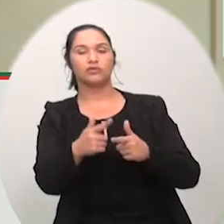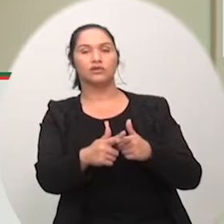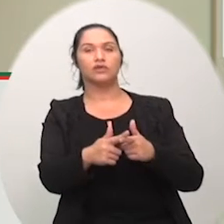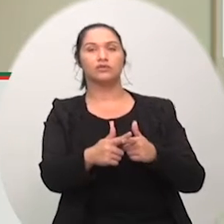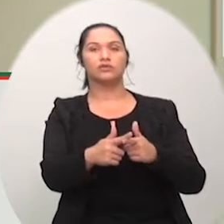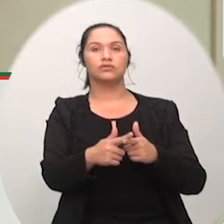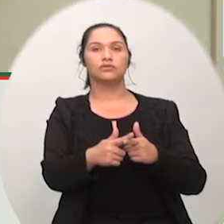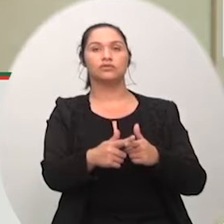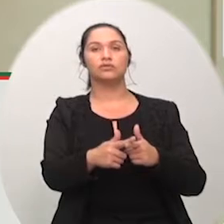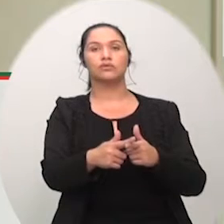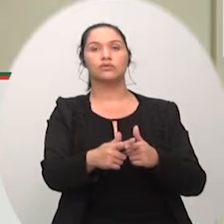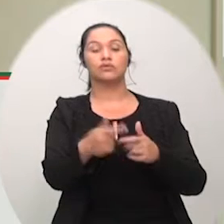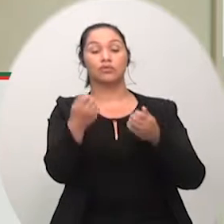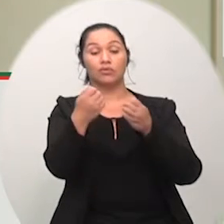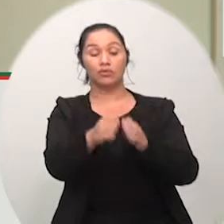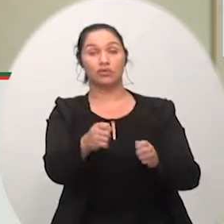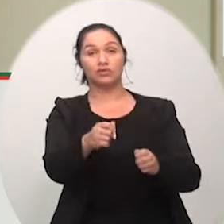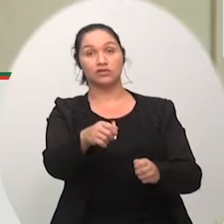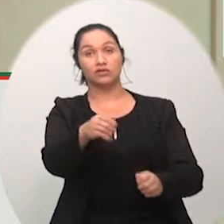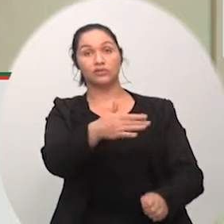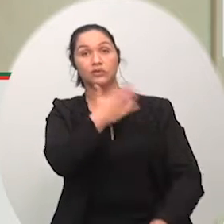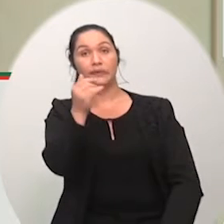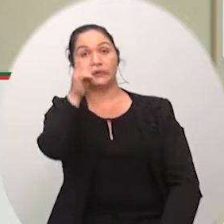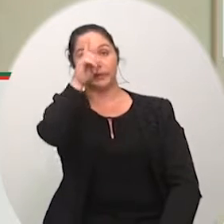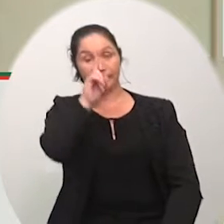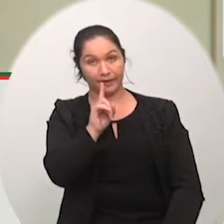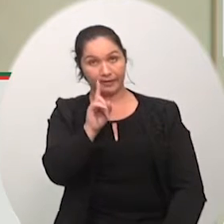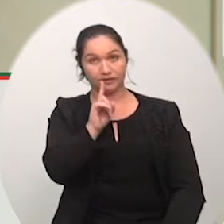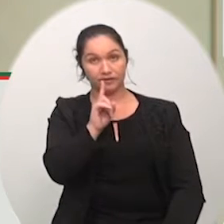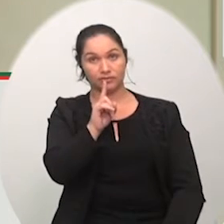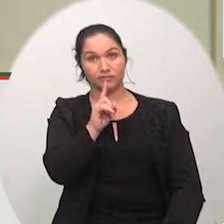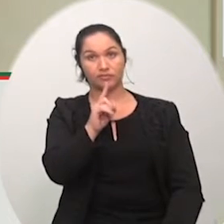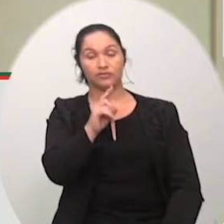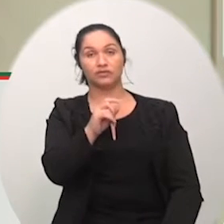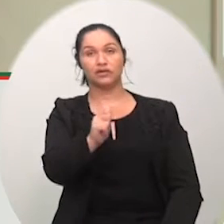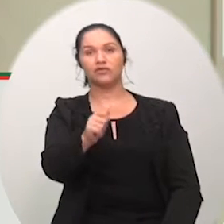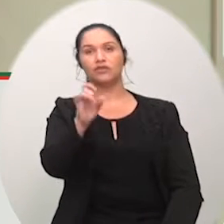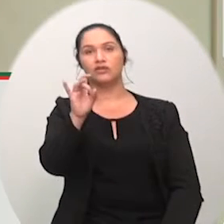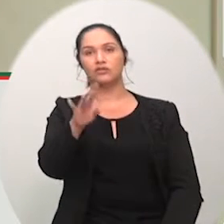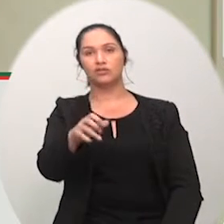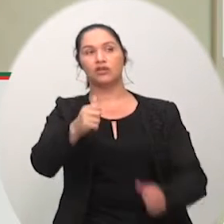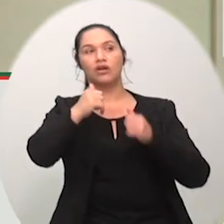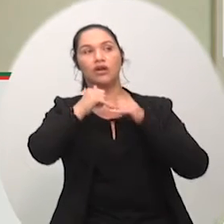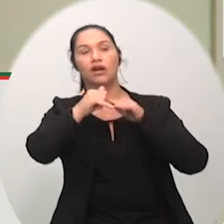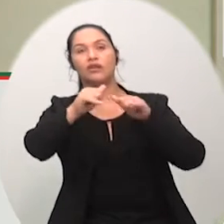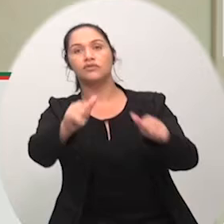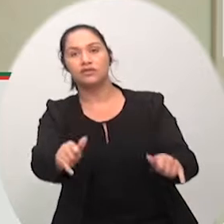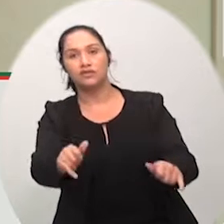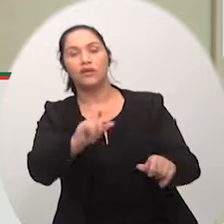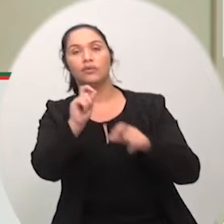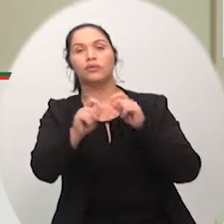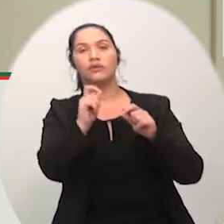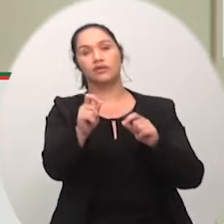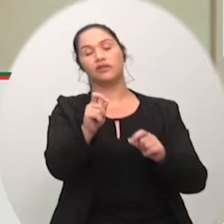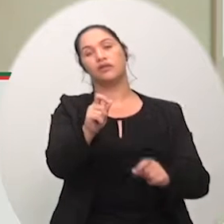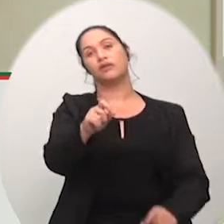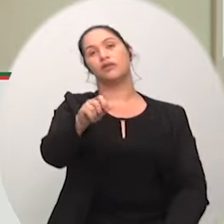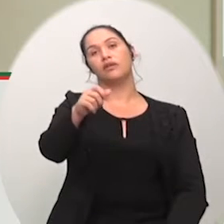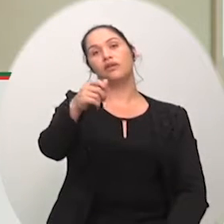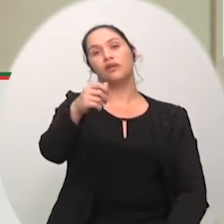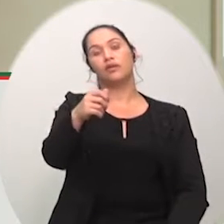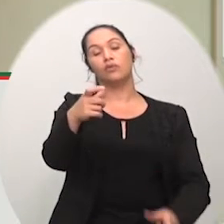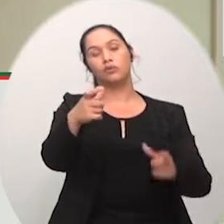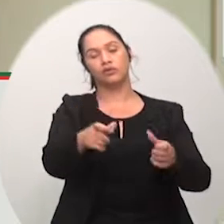ele percorre que são os três terminais porém ele avisa a parada então dentro do amarelinho esse sistema já tem um parecido eu andei